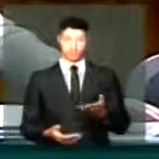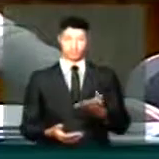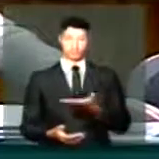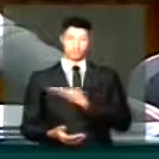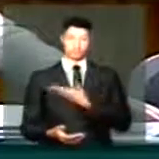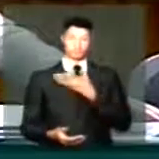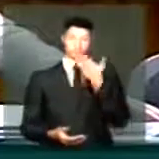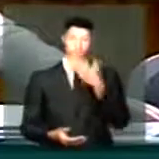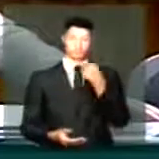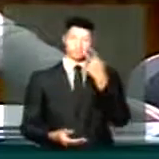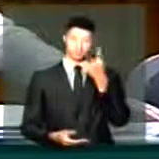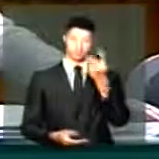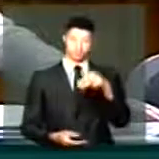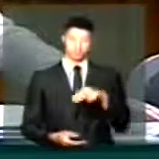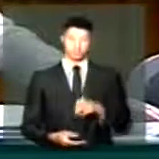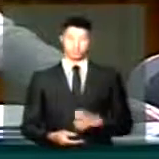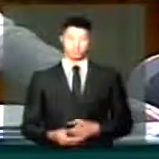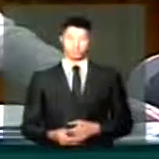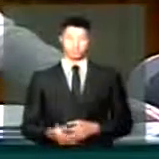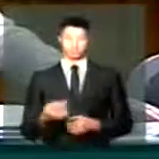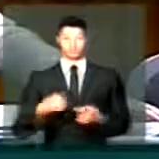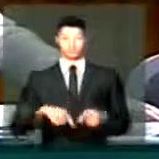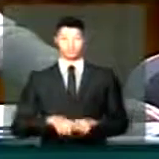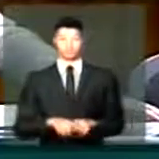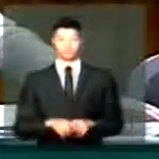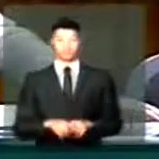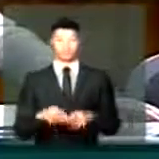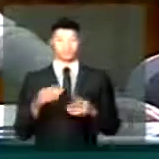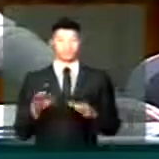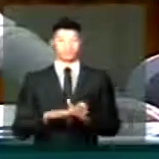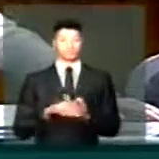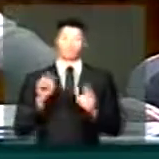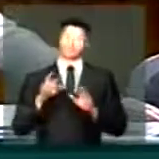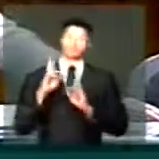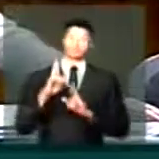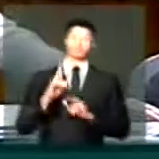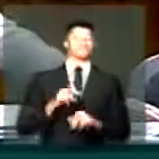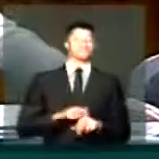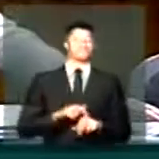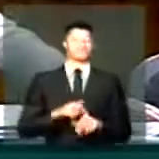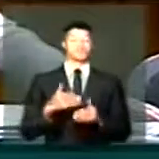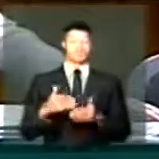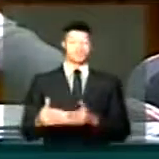pedem para falar por um minuto. E outros já estão aqui aguardando há muito tempo, a sua vez.